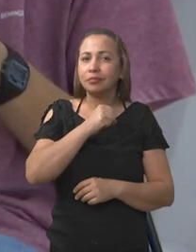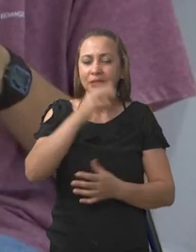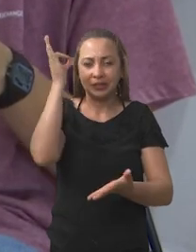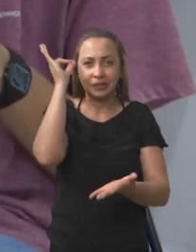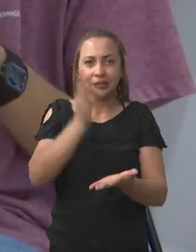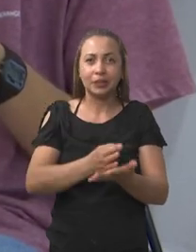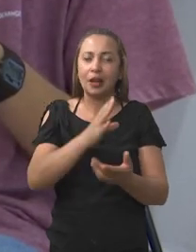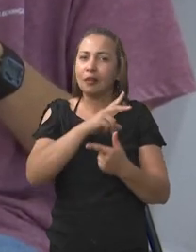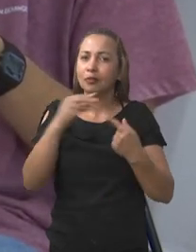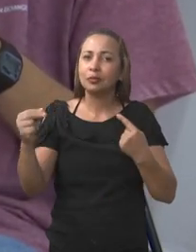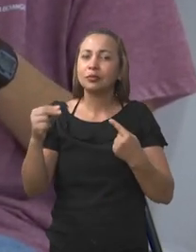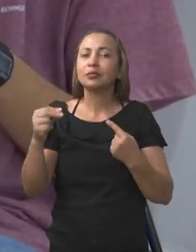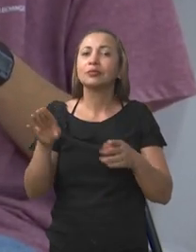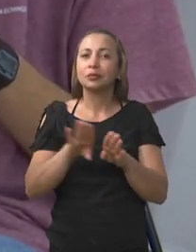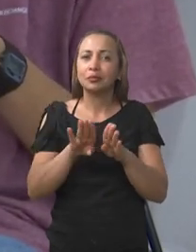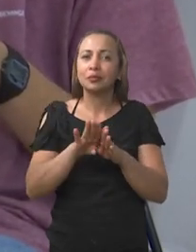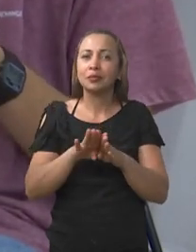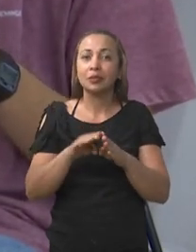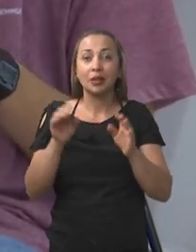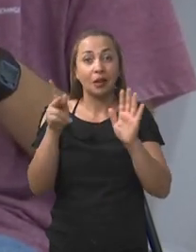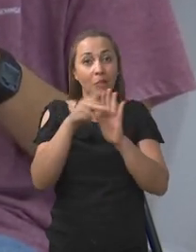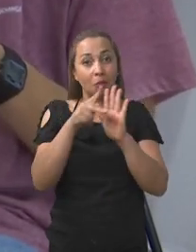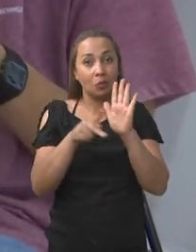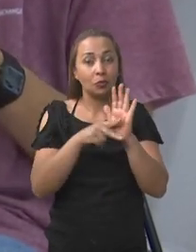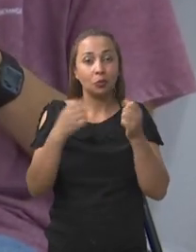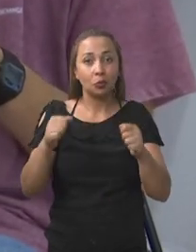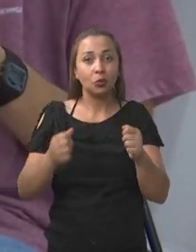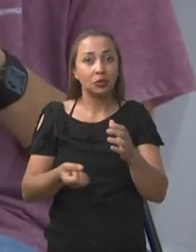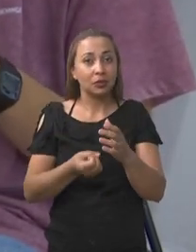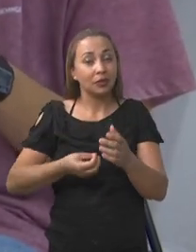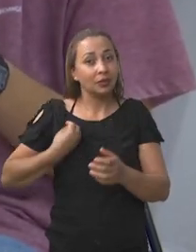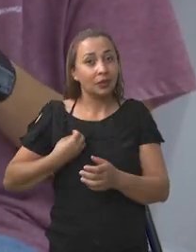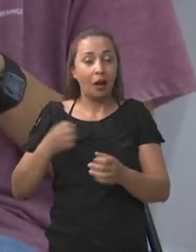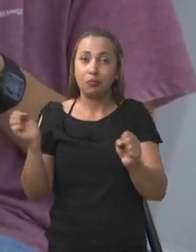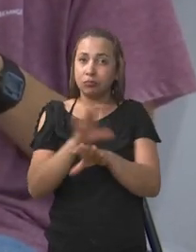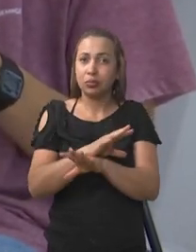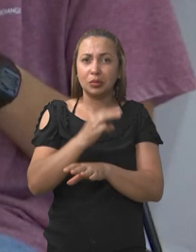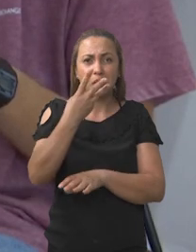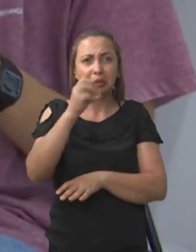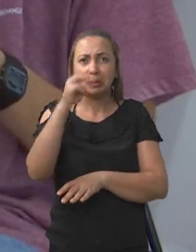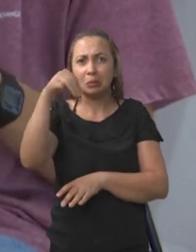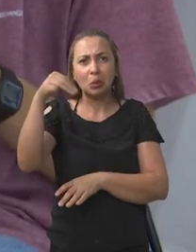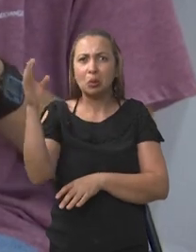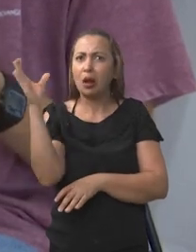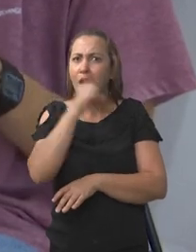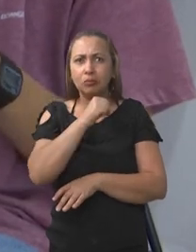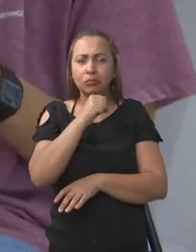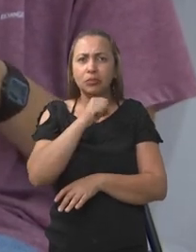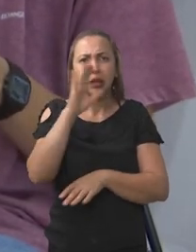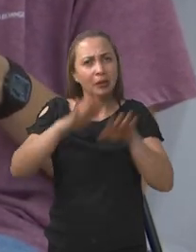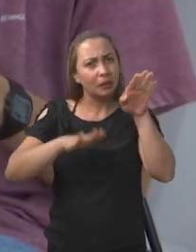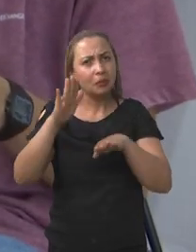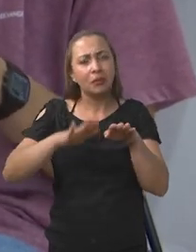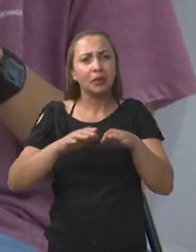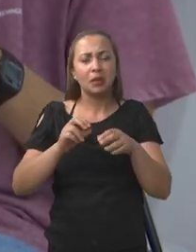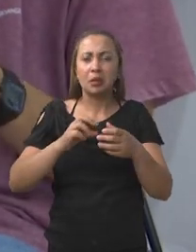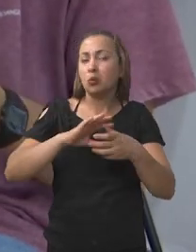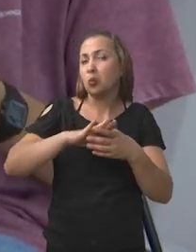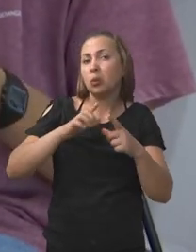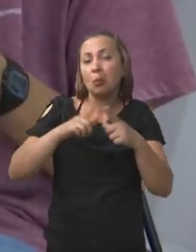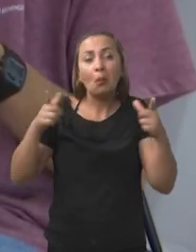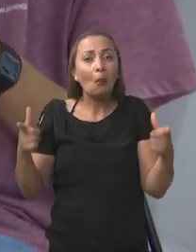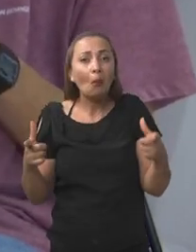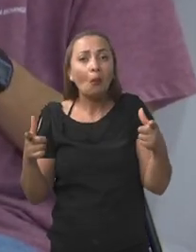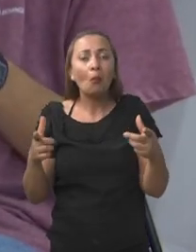precisão e velocidade. E o seu projeto pode estar pronto em 30 minutos no máximo, dependendo do tipo de circuito, do tamanho do